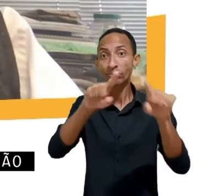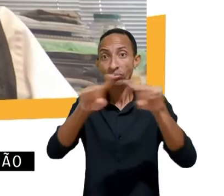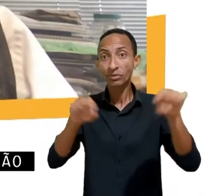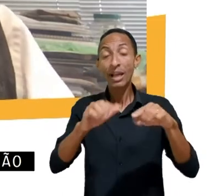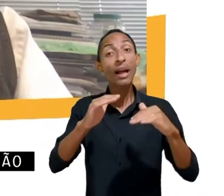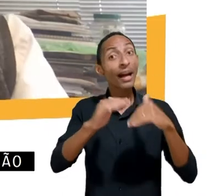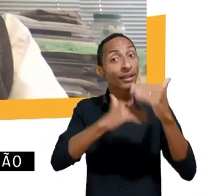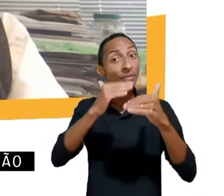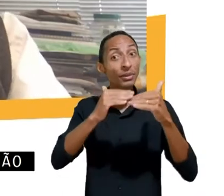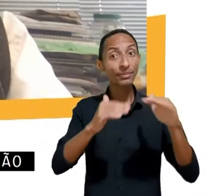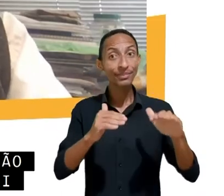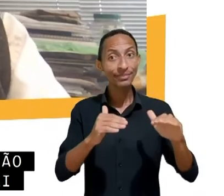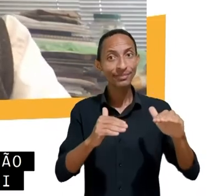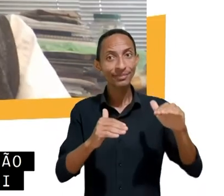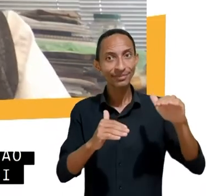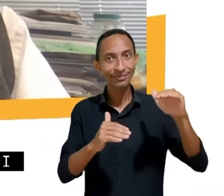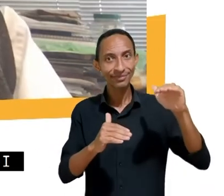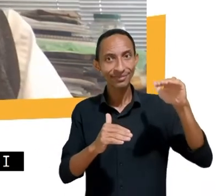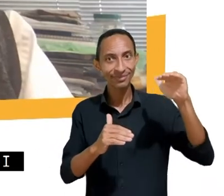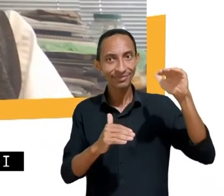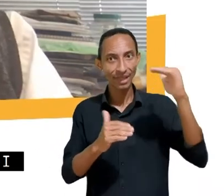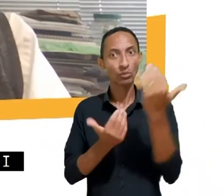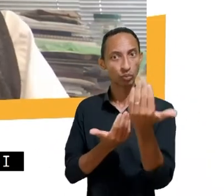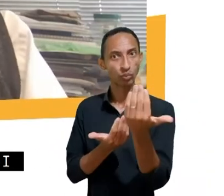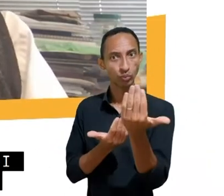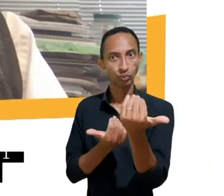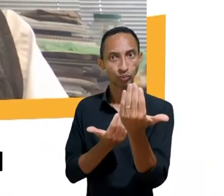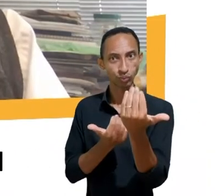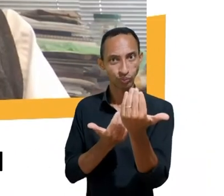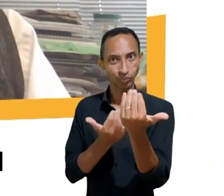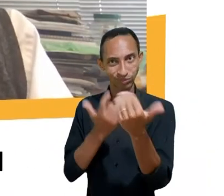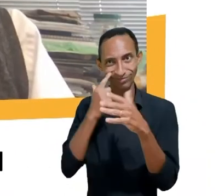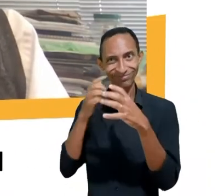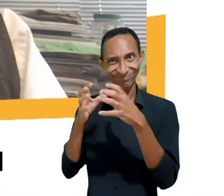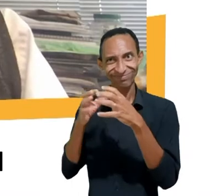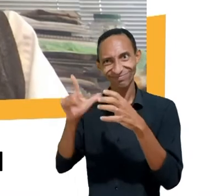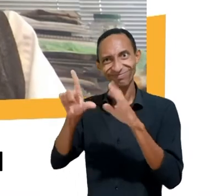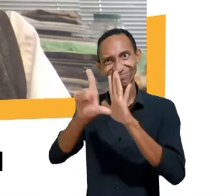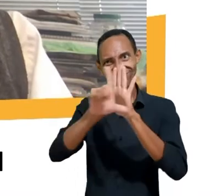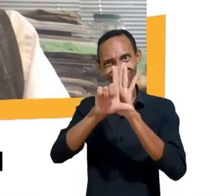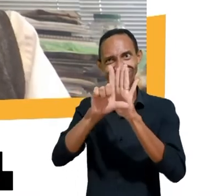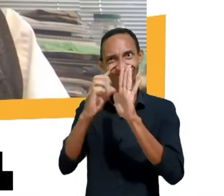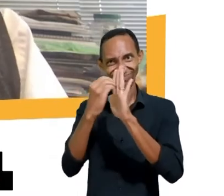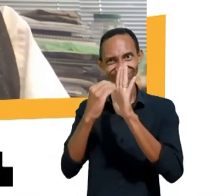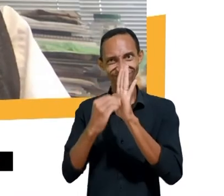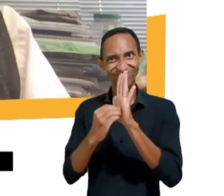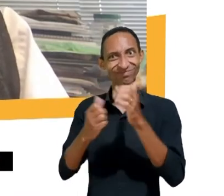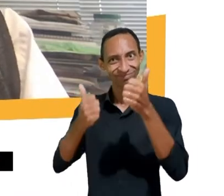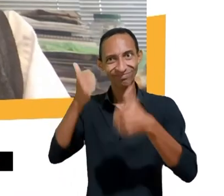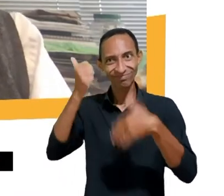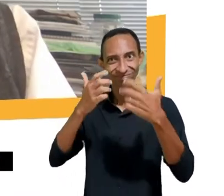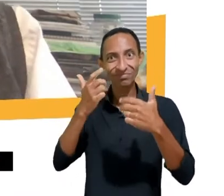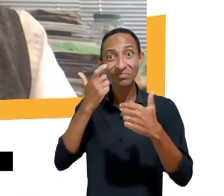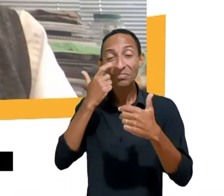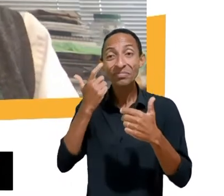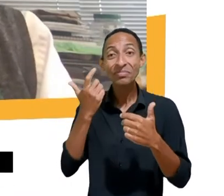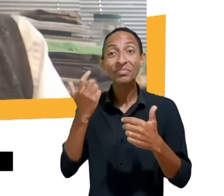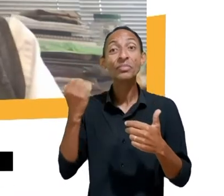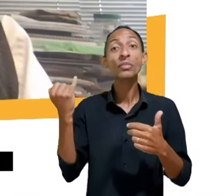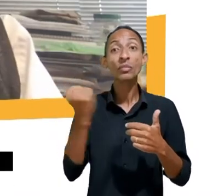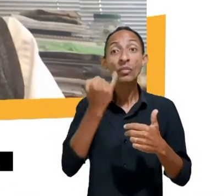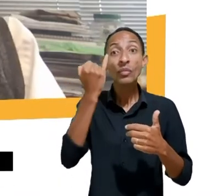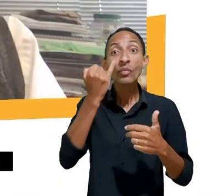aí vem um comentário que foi feito sobre a LGPD e outras leis a respeito. Quer dizer, há já uma abertura para que a criança possa decidir, ou o